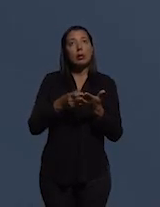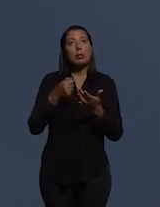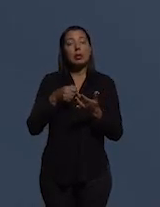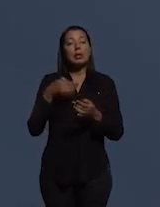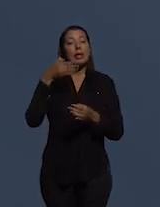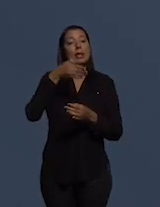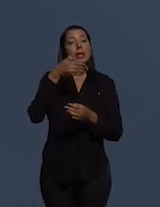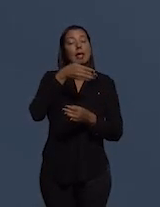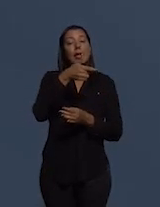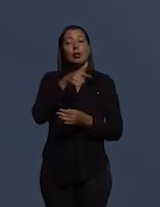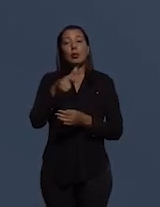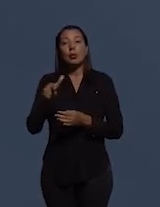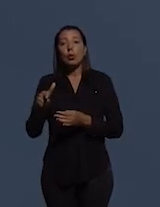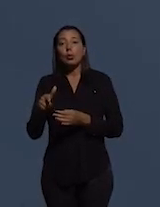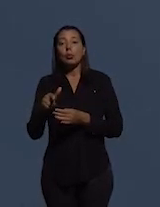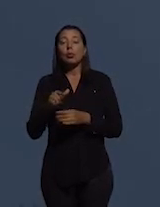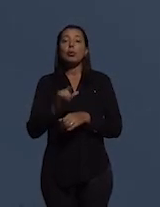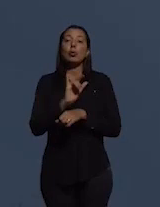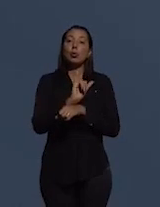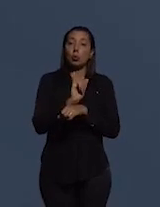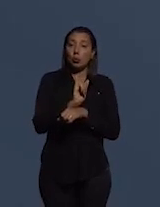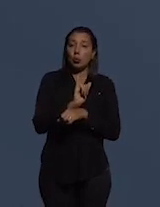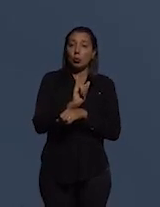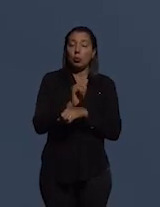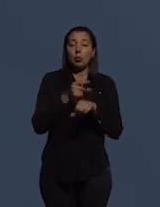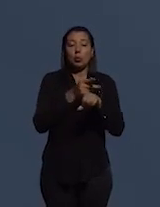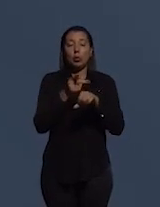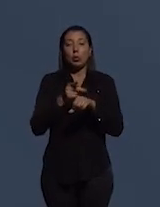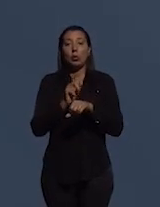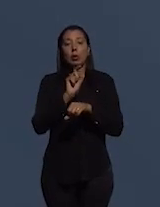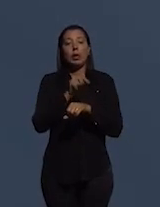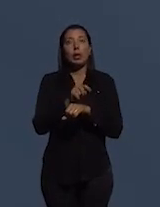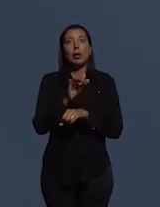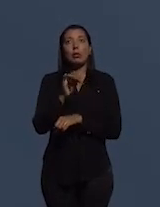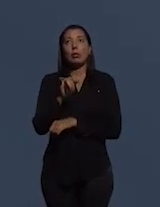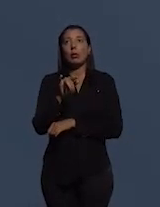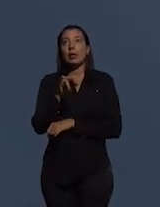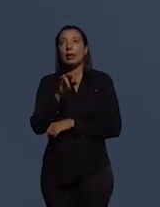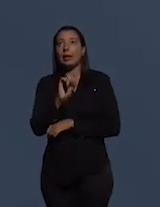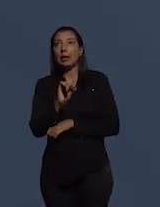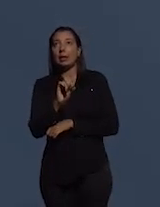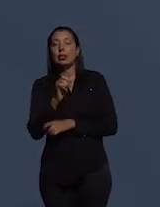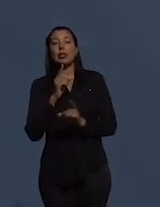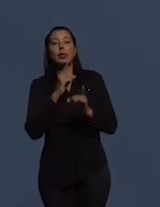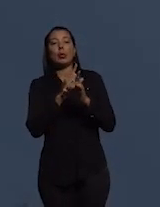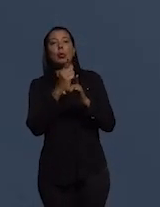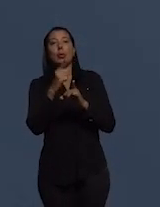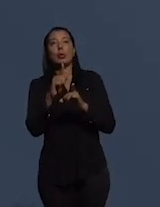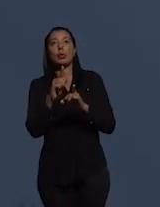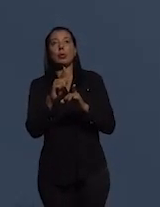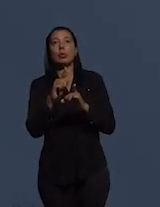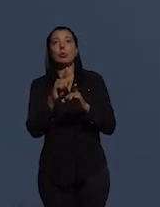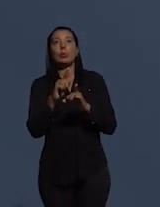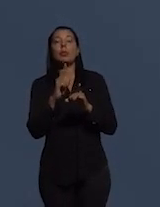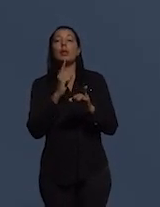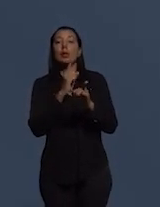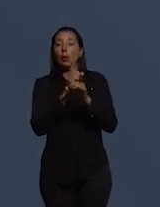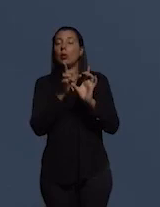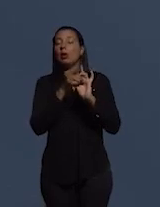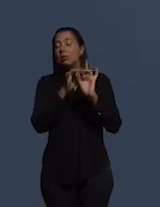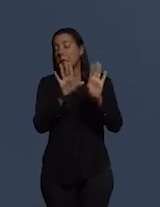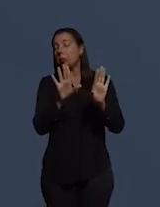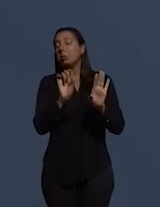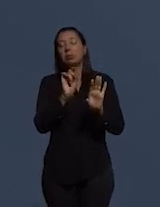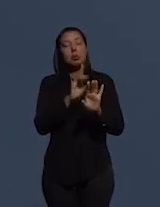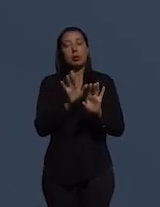novamente no YouTube e procure o canal do Fonacat. Lá você vai ter a sua disponível, vai estar disponível para você